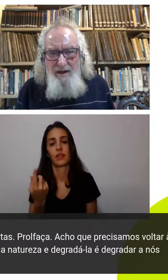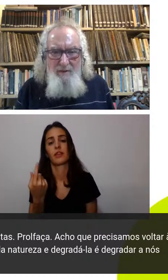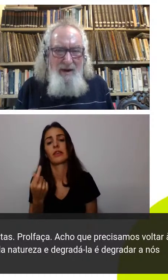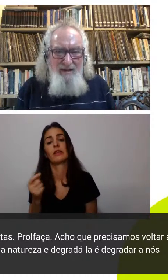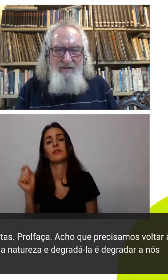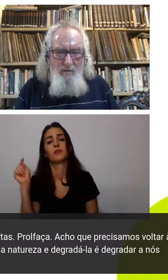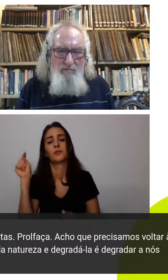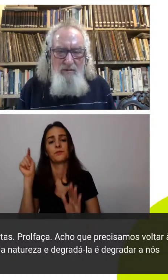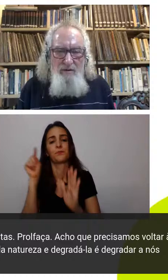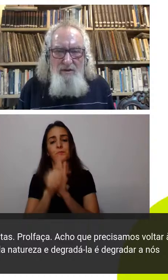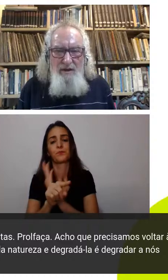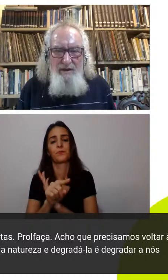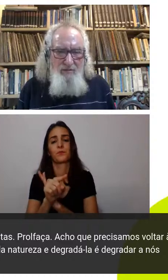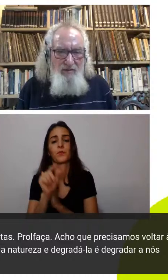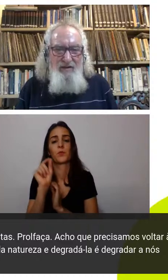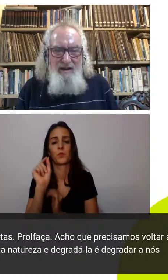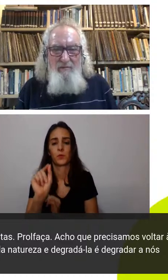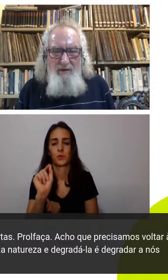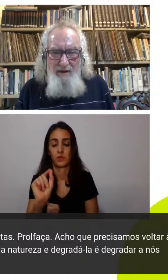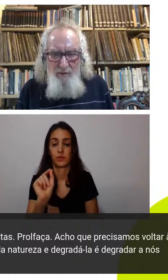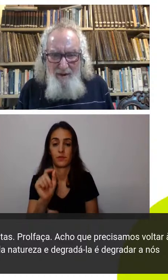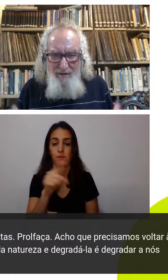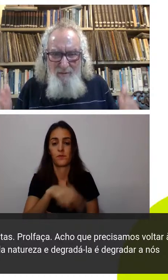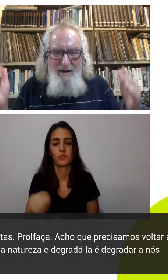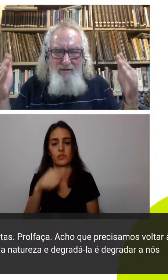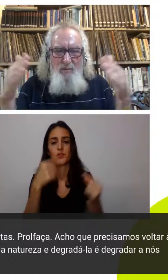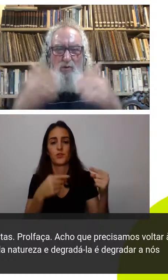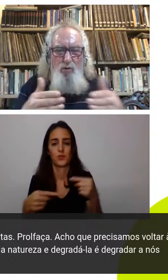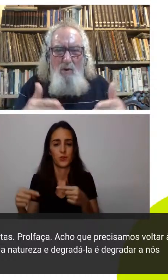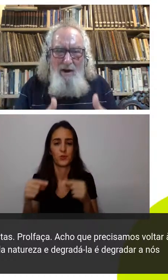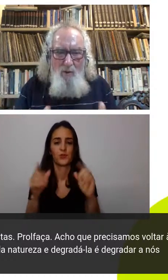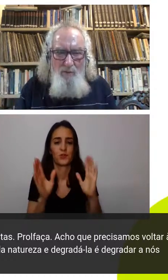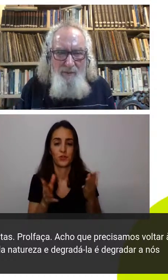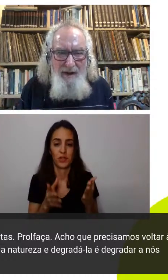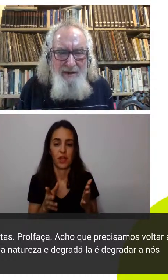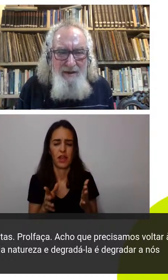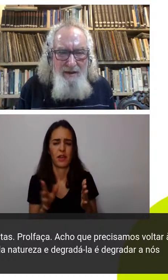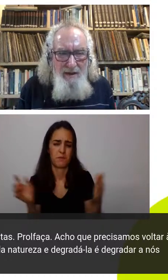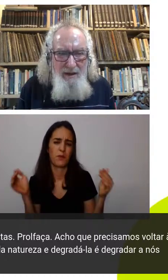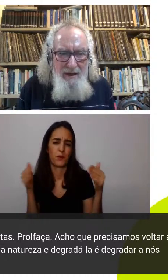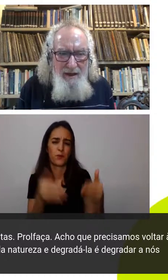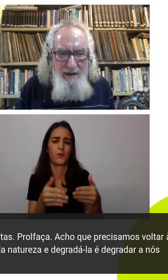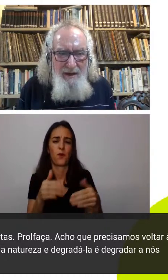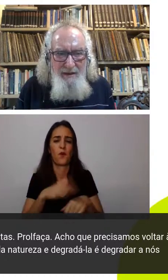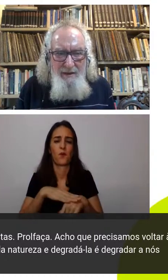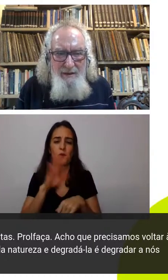uma questão do que vocês estavam falando mas mais pontual né